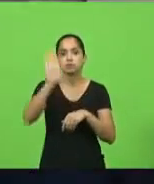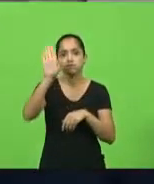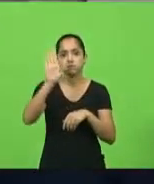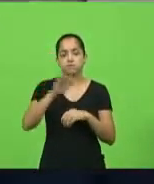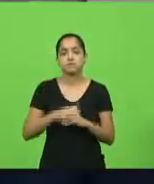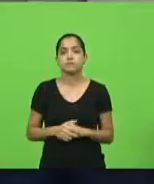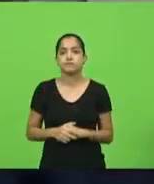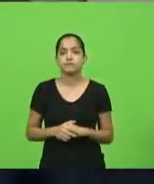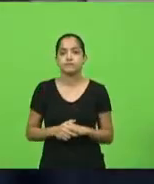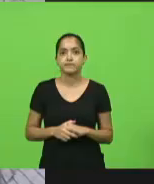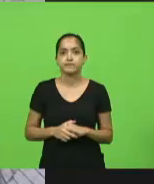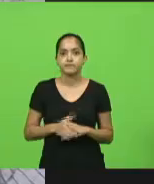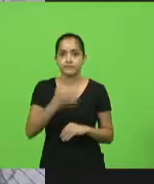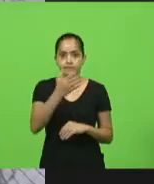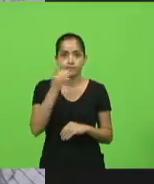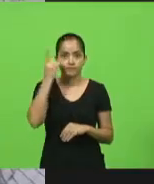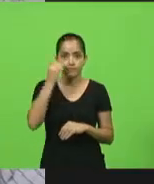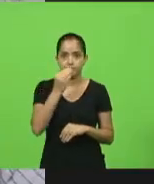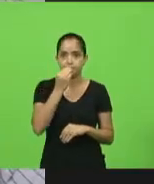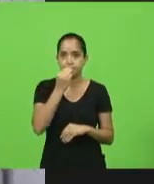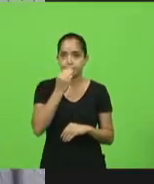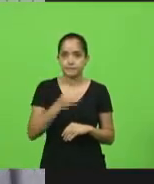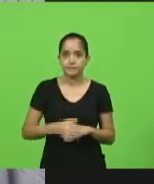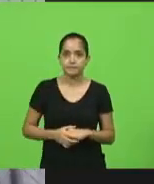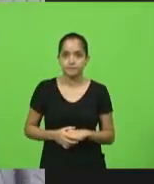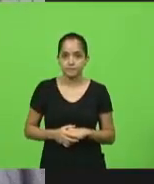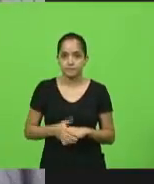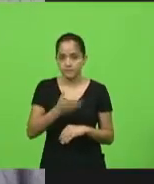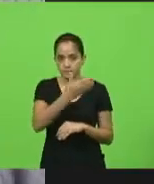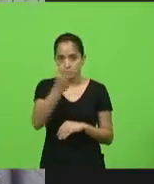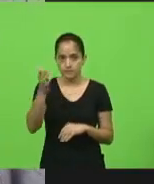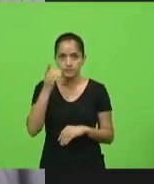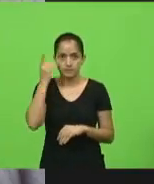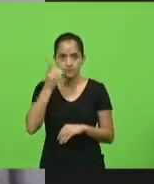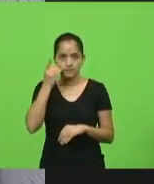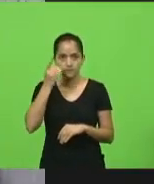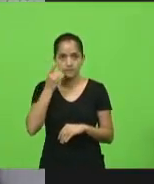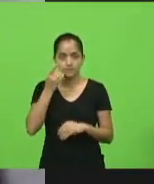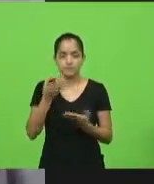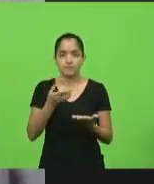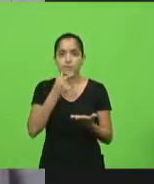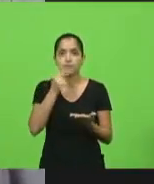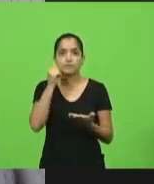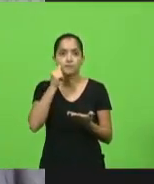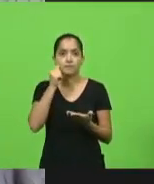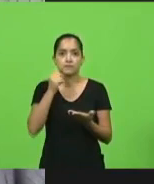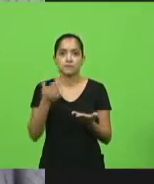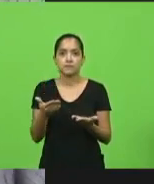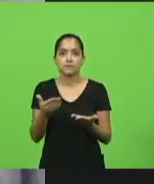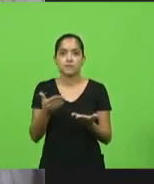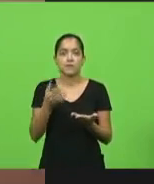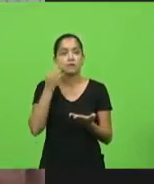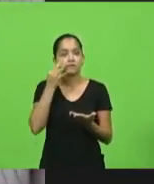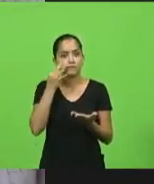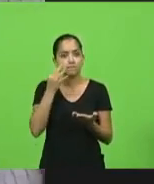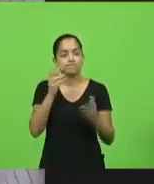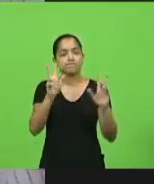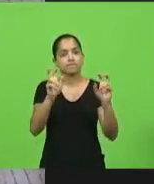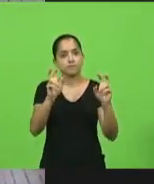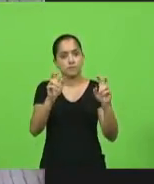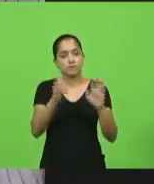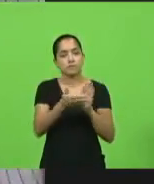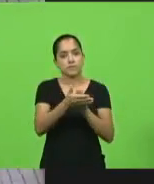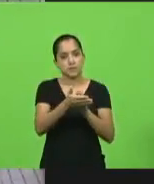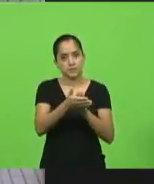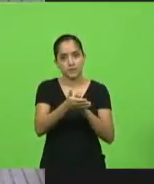Deputado Sopelsa. Senhoras senhores deputados, senhoras deputadas, Fernando, parabéns pelo